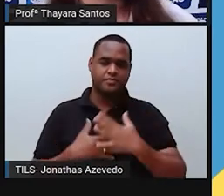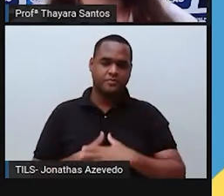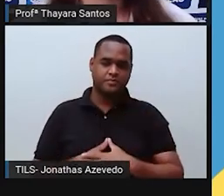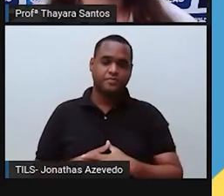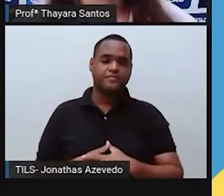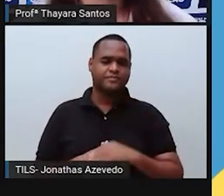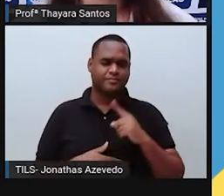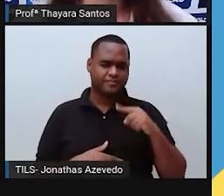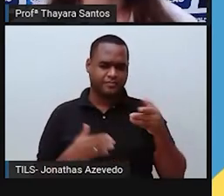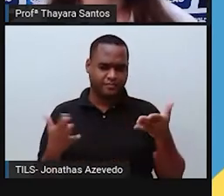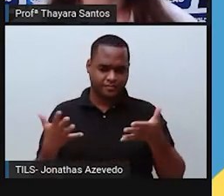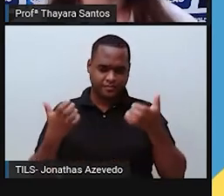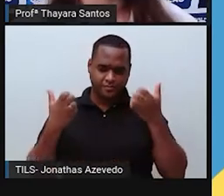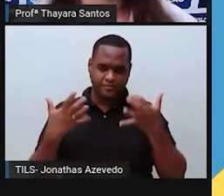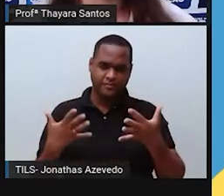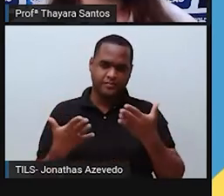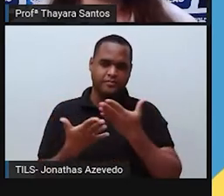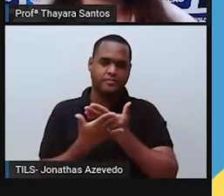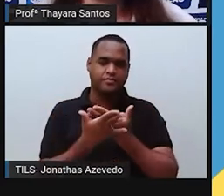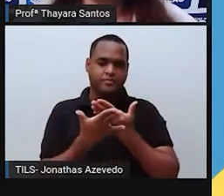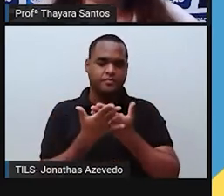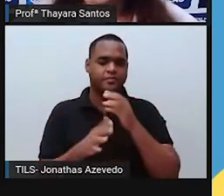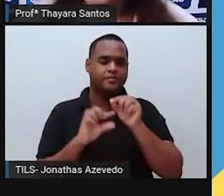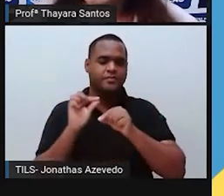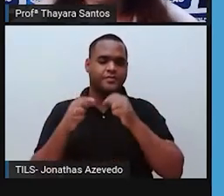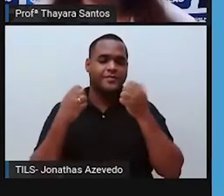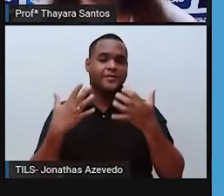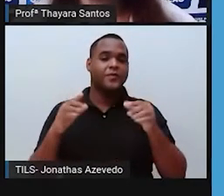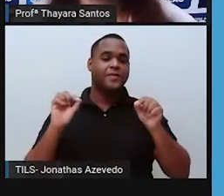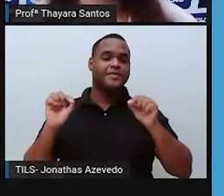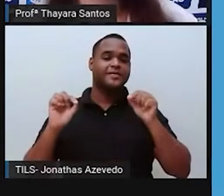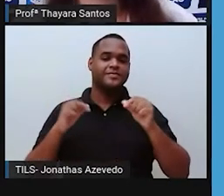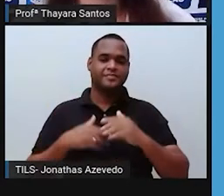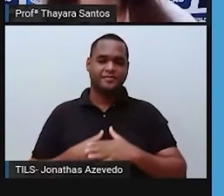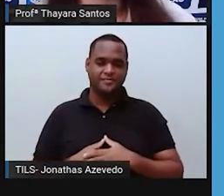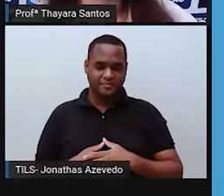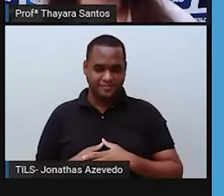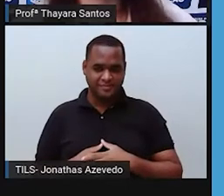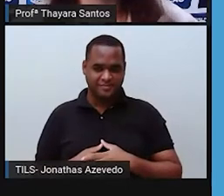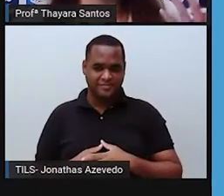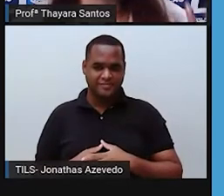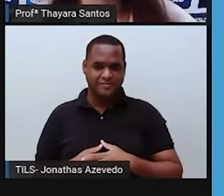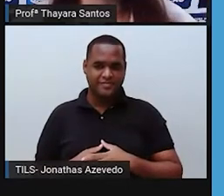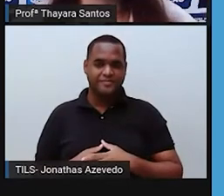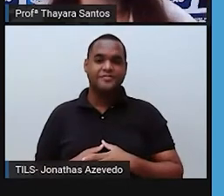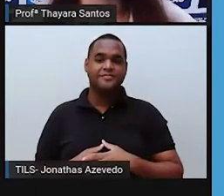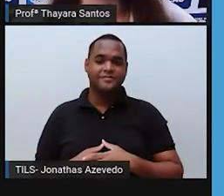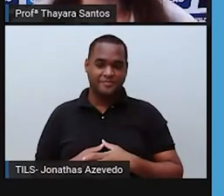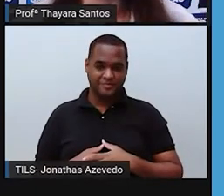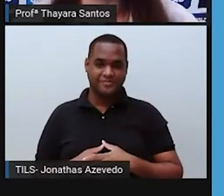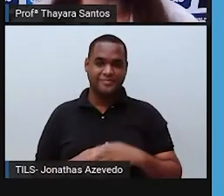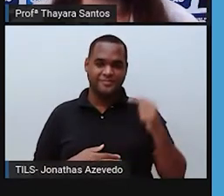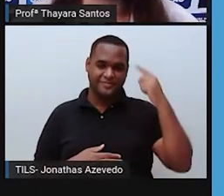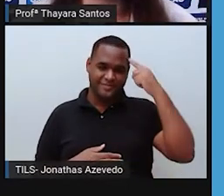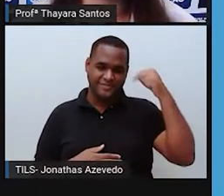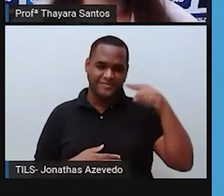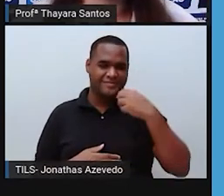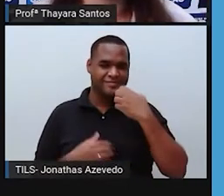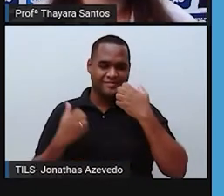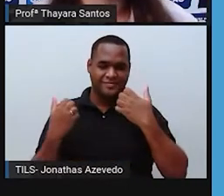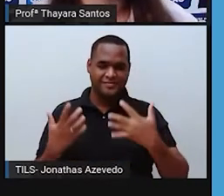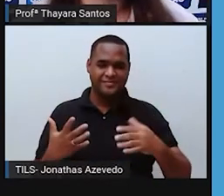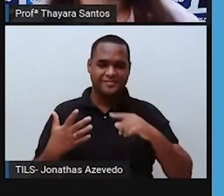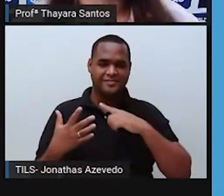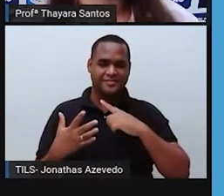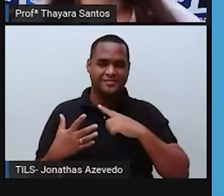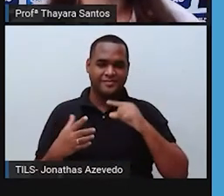E na aula de hoje a gente vai estudar sobre... Tenho certeza que vocês já prestaram atenção lá no primeiro slide, né? Que eu sempre